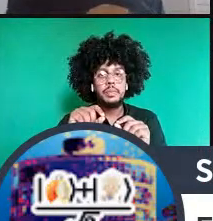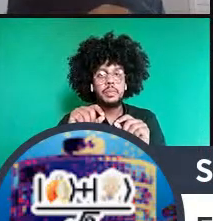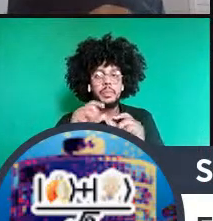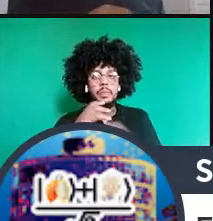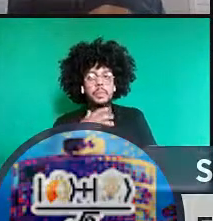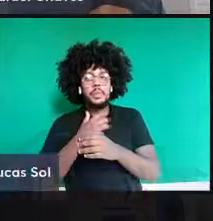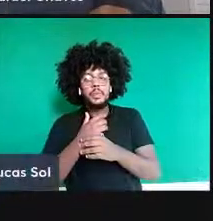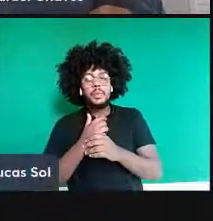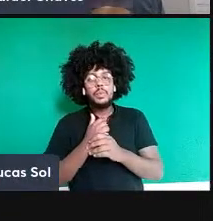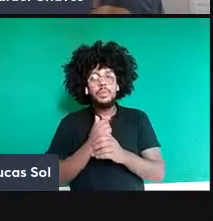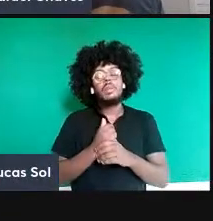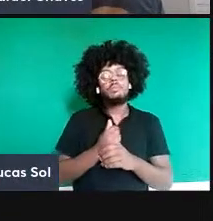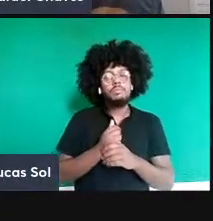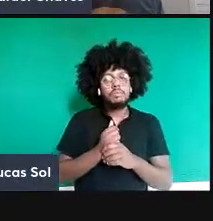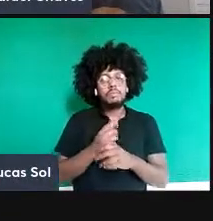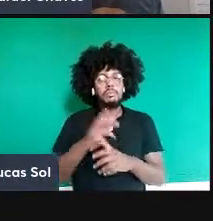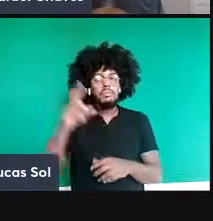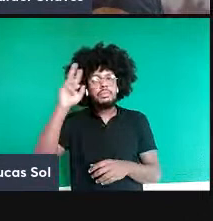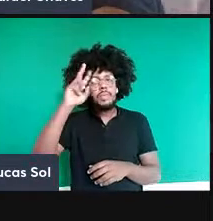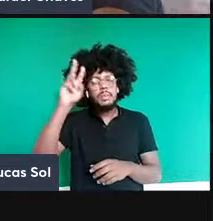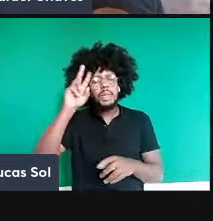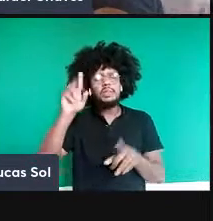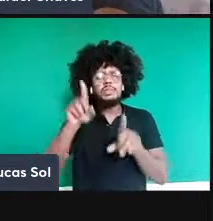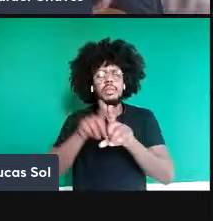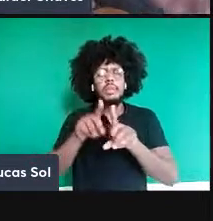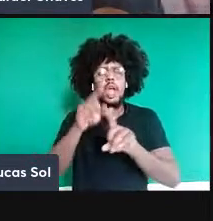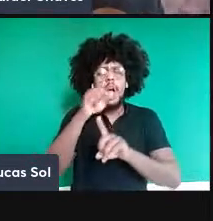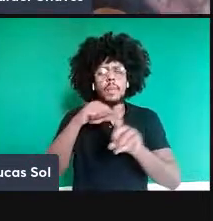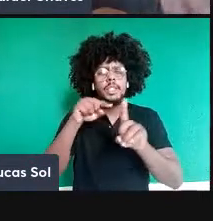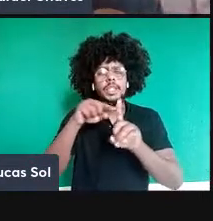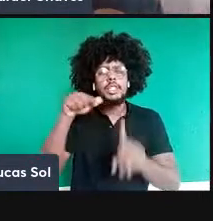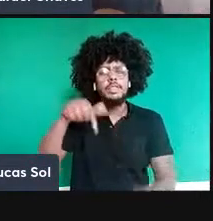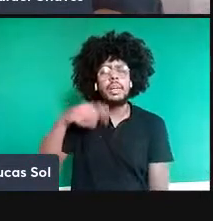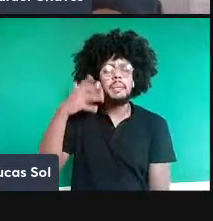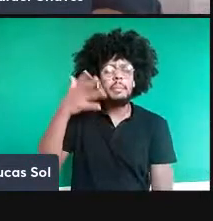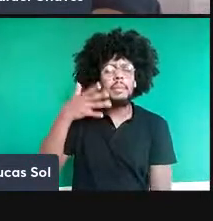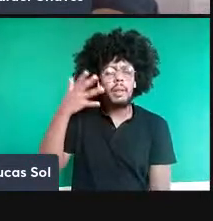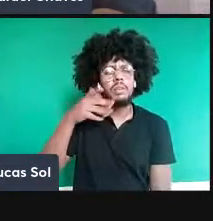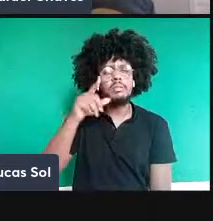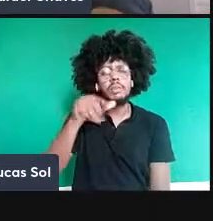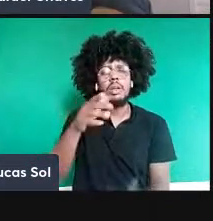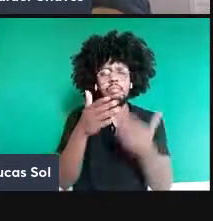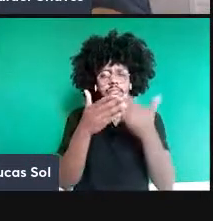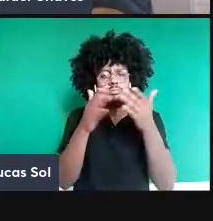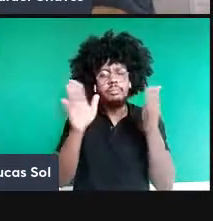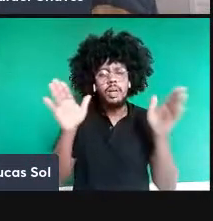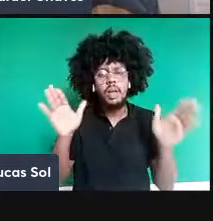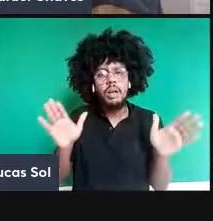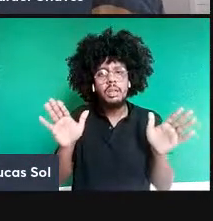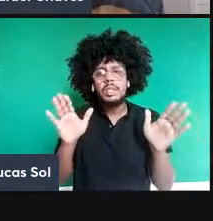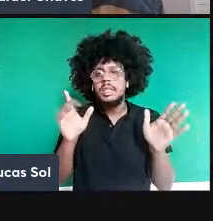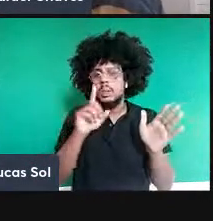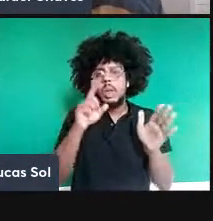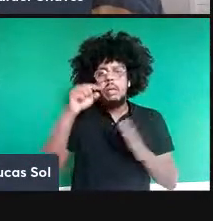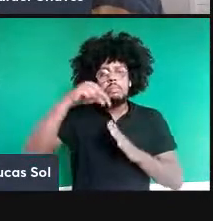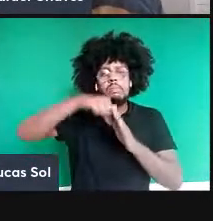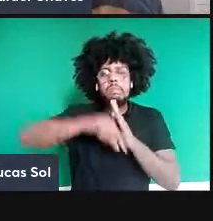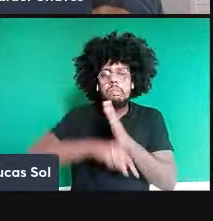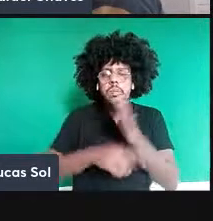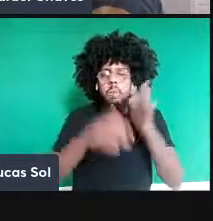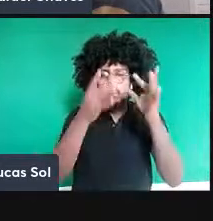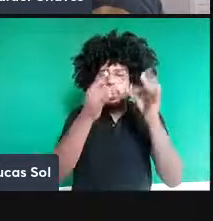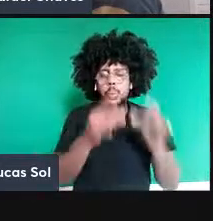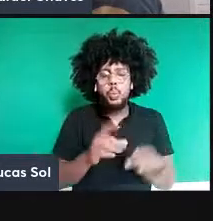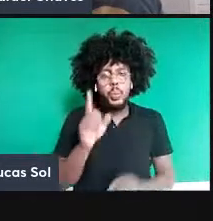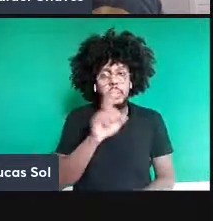Lembrando que o objetivo dessa palestra é ser bastante amplo, né, sem entrar em muitos detalhes, mas aí ao longo do